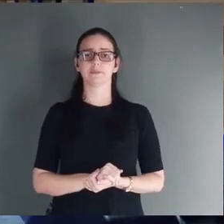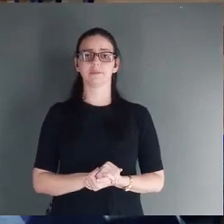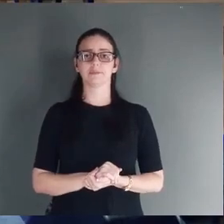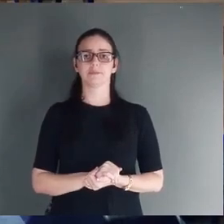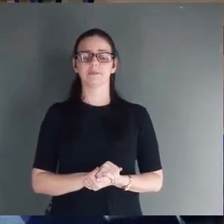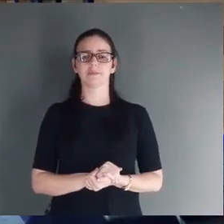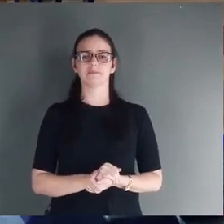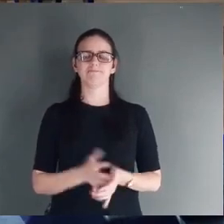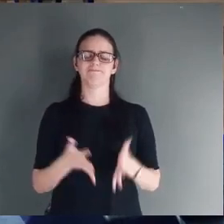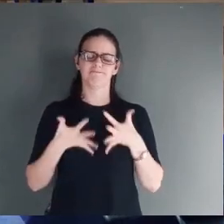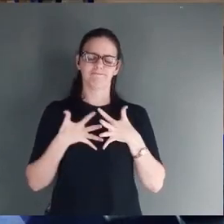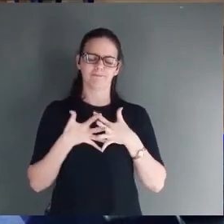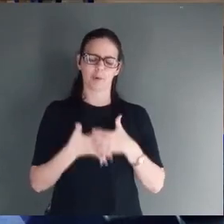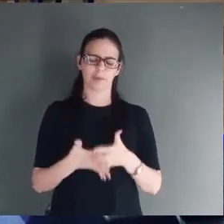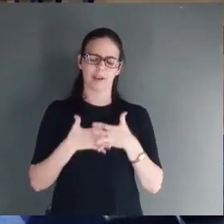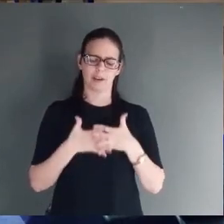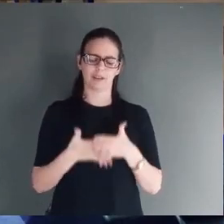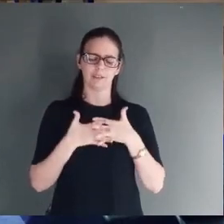De desajustes.